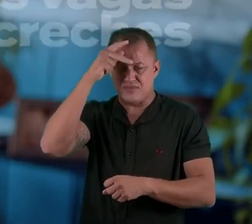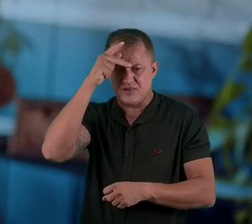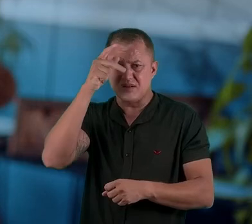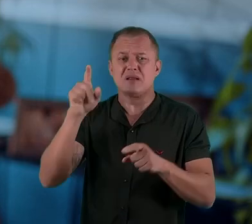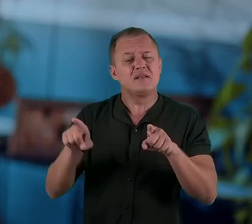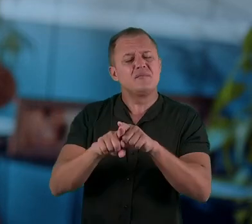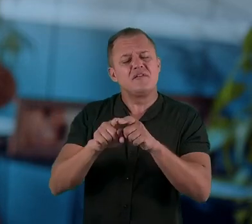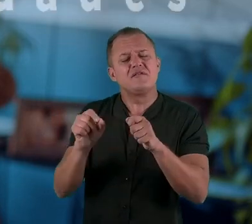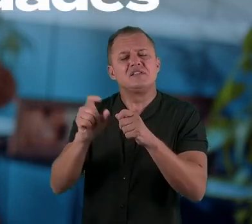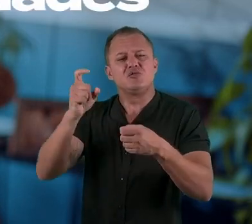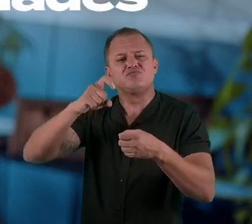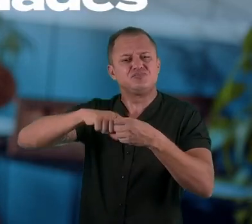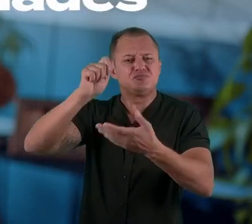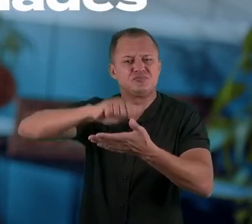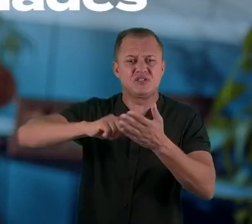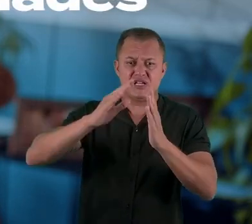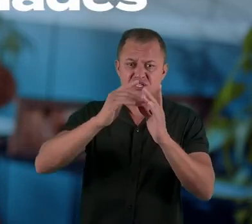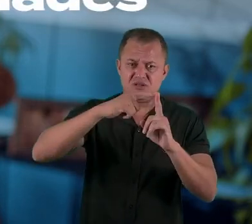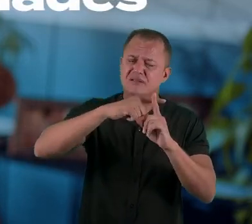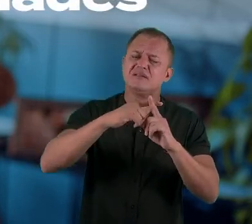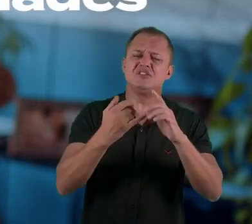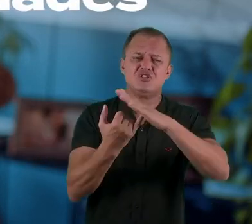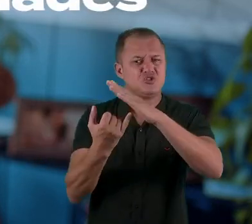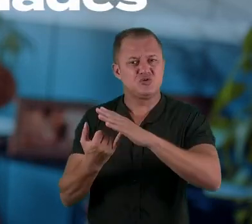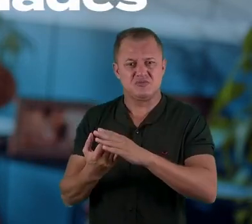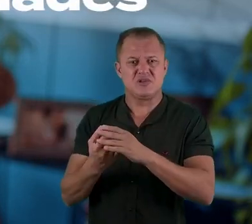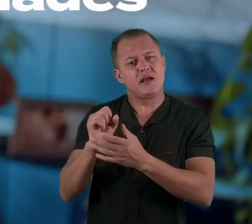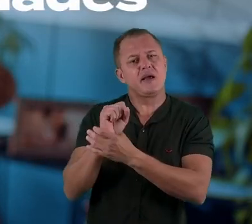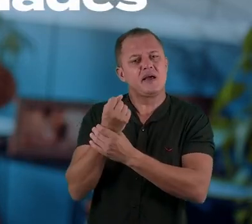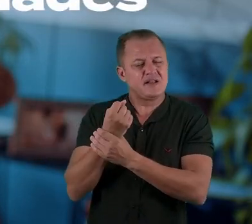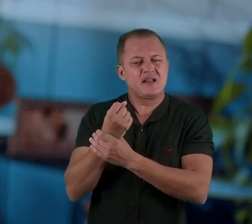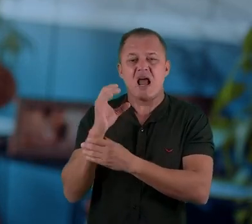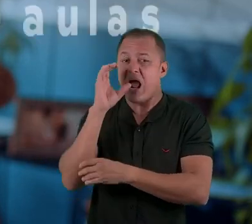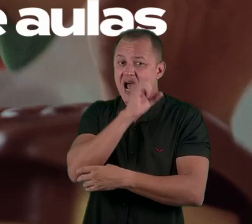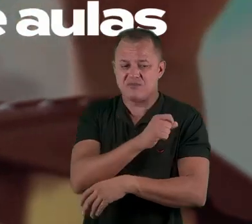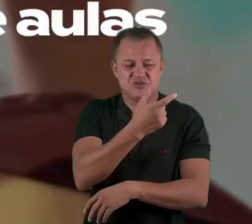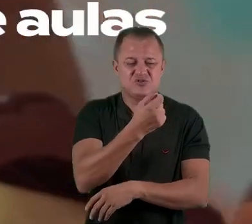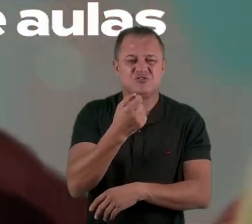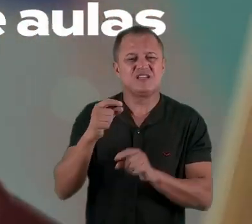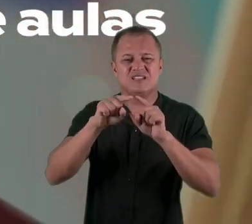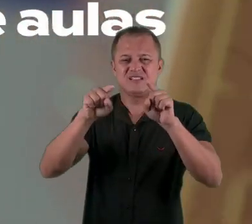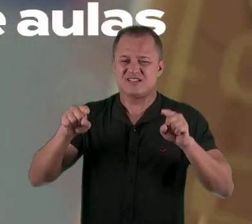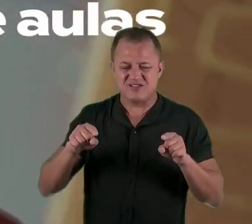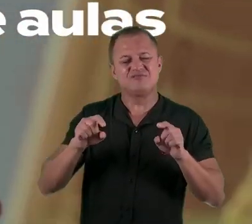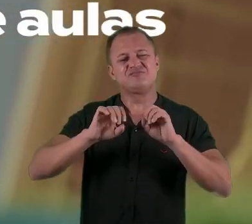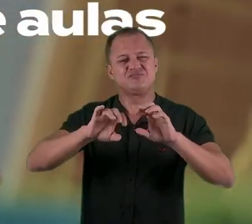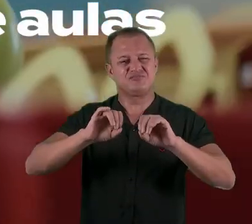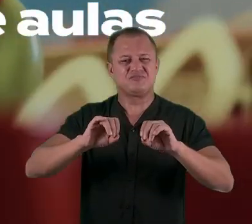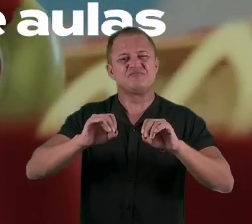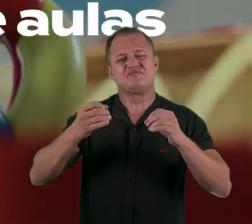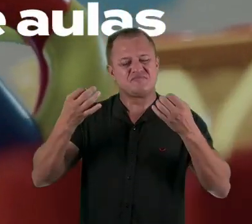por meio de parcerias com igrejas e entidades. Garantindo de imediato 200 salas de aula